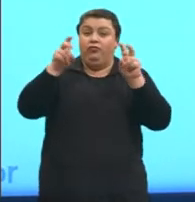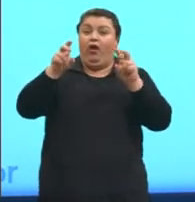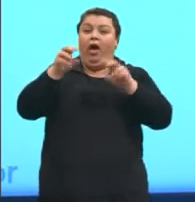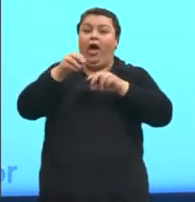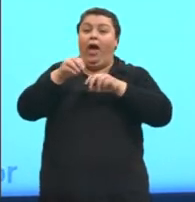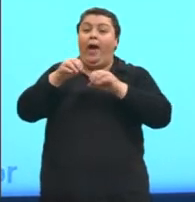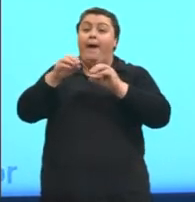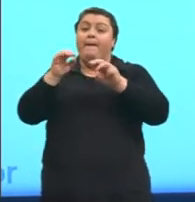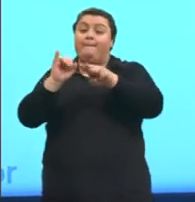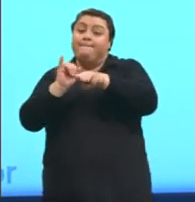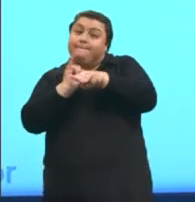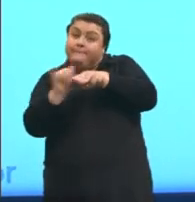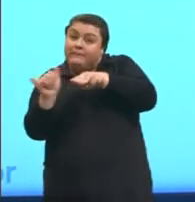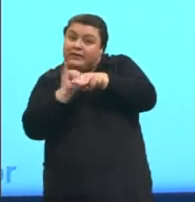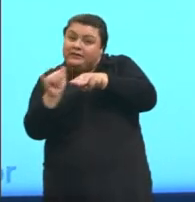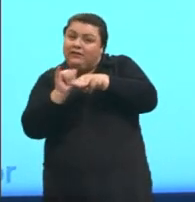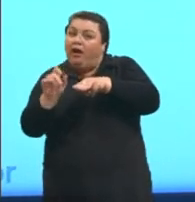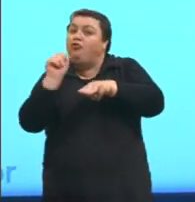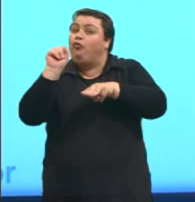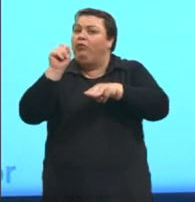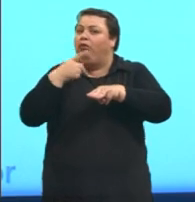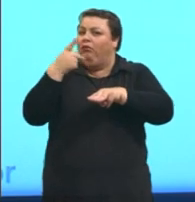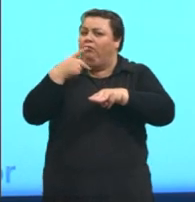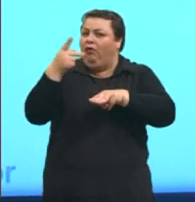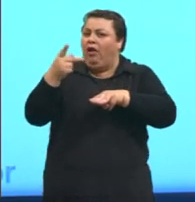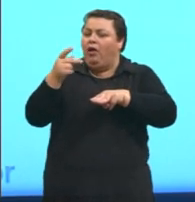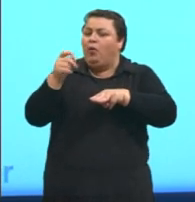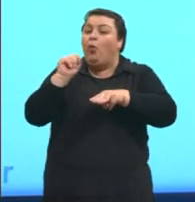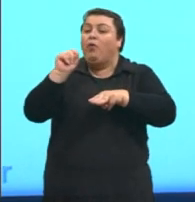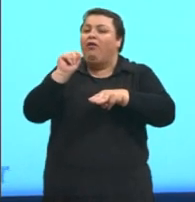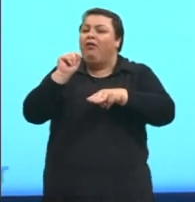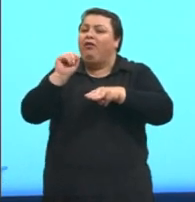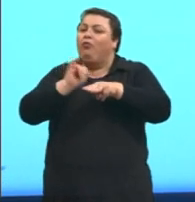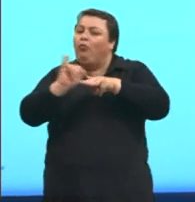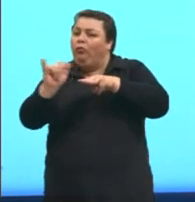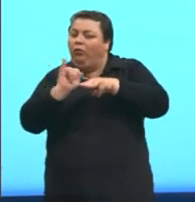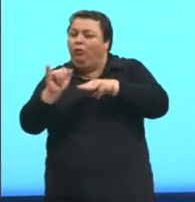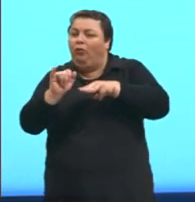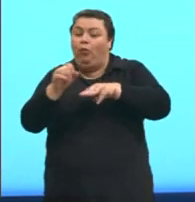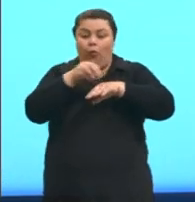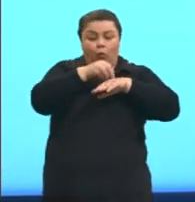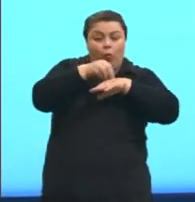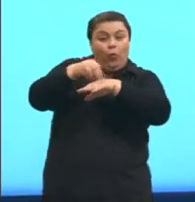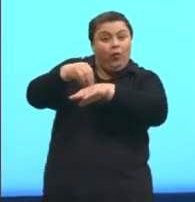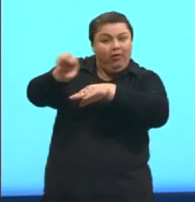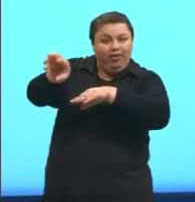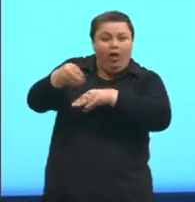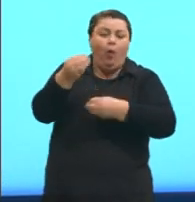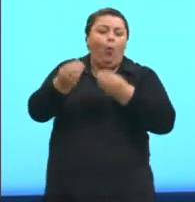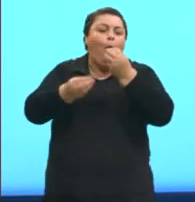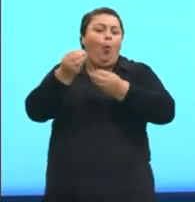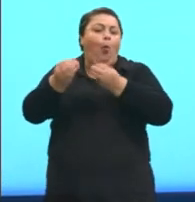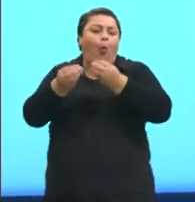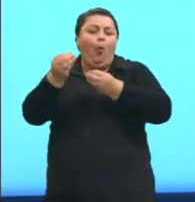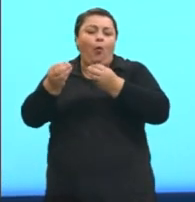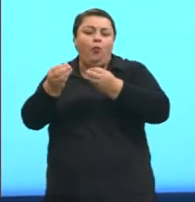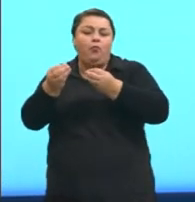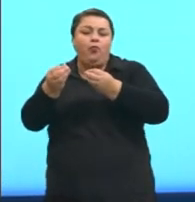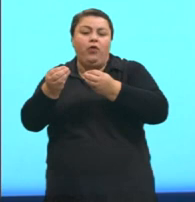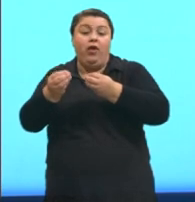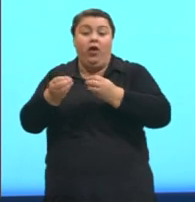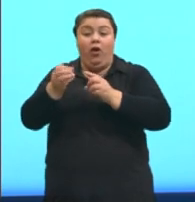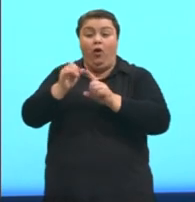mensagem, o que eu falo, o que eu comunico, o canal, como eu comunico e como eu